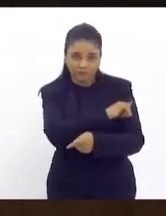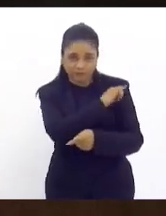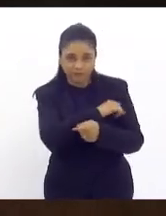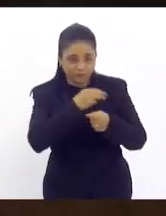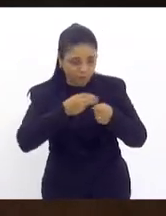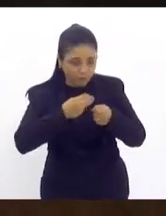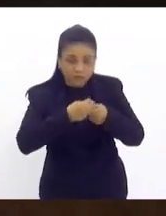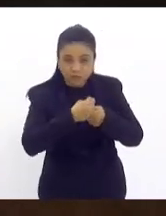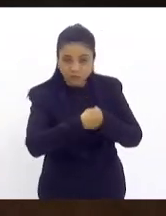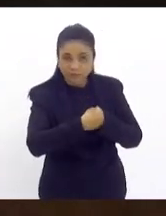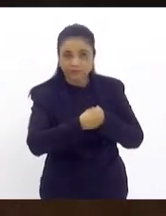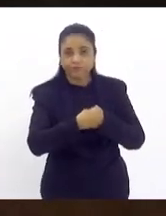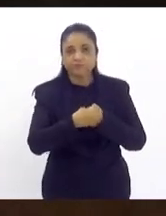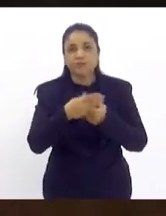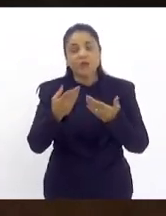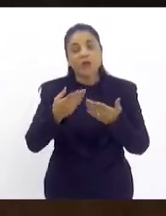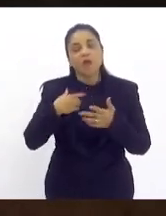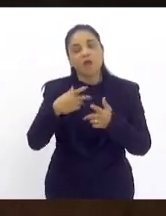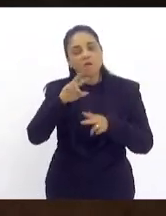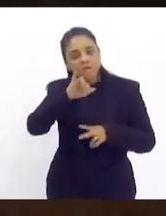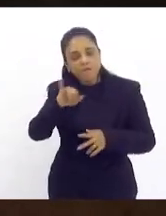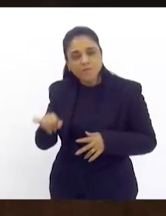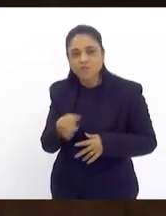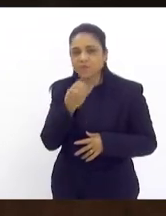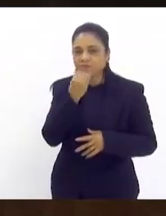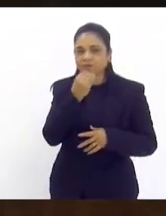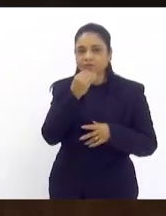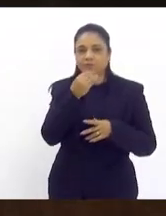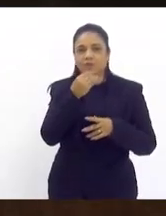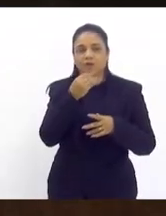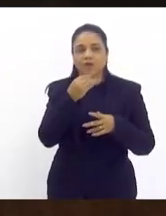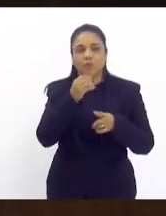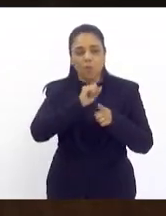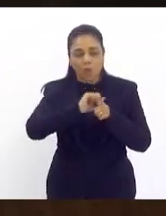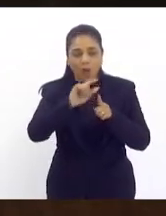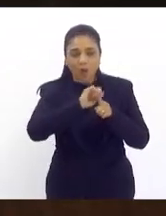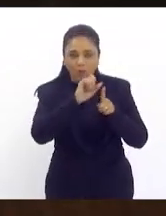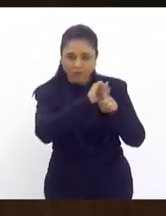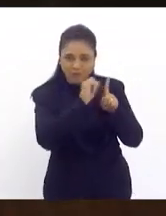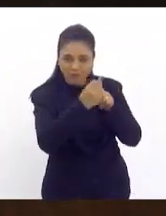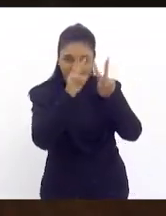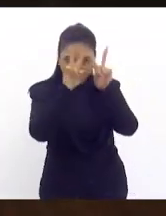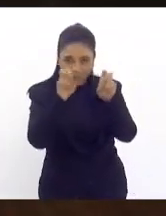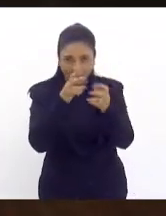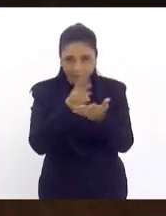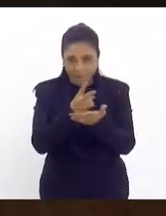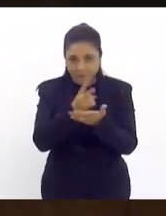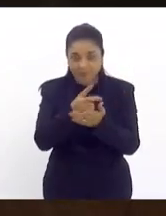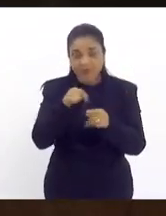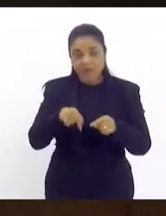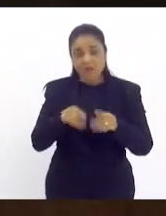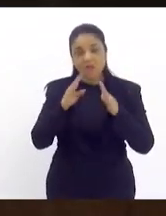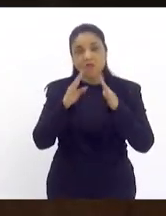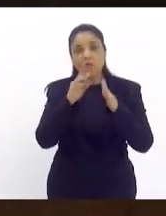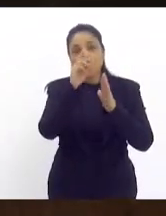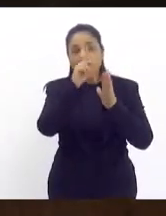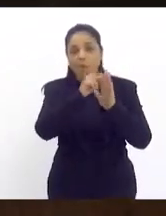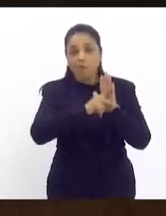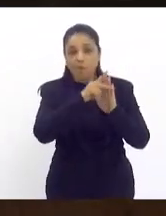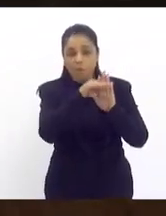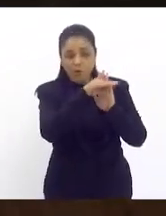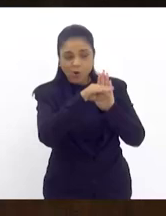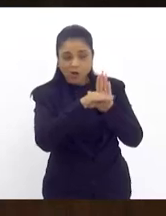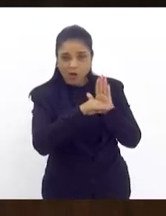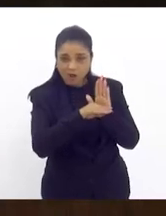discussão do aluguel social para chamar atenção para o programa de habitação estadual aqui do estado do Rio de Janeiro especialmente